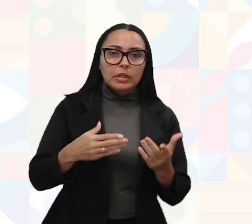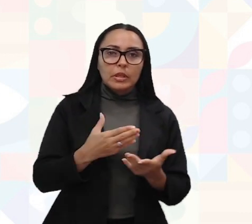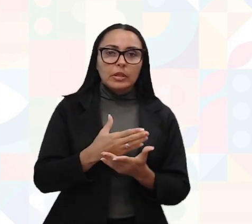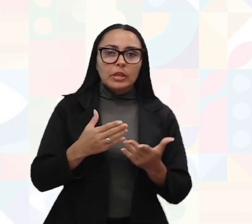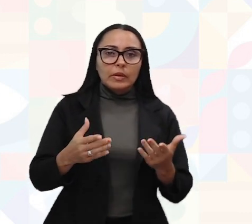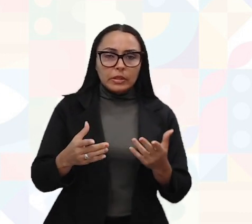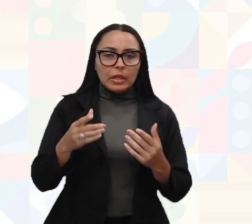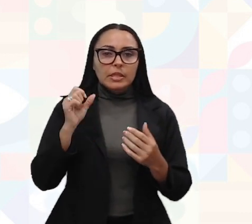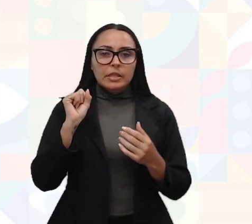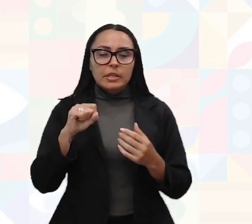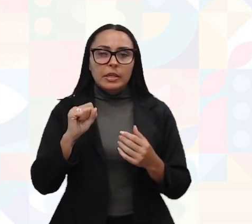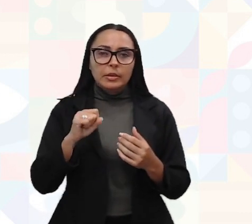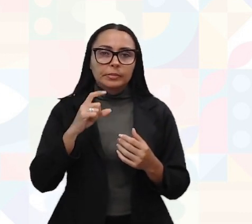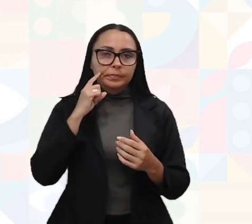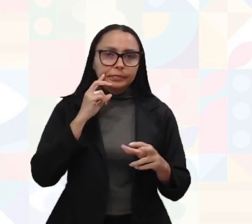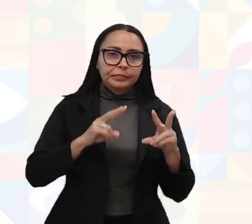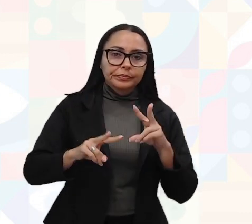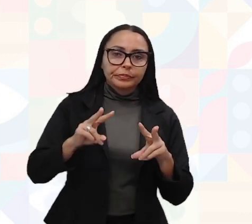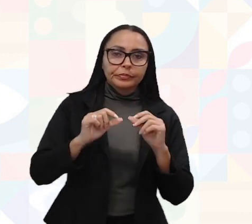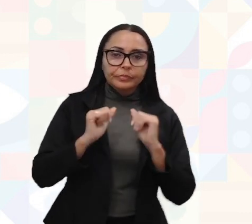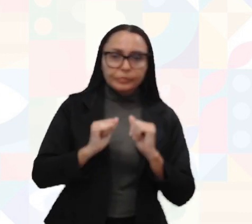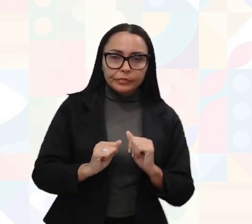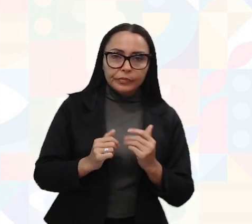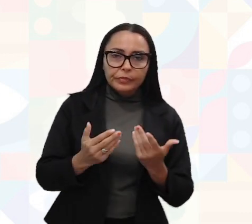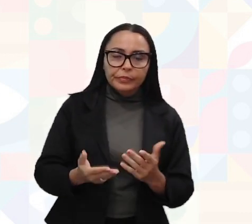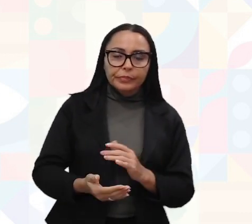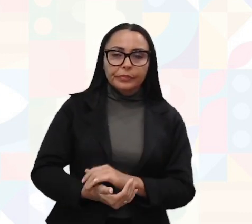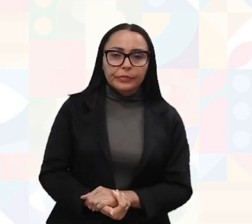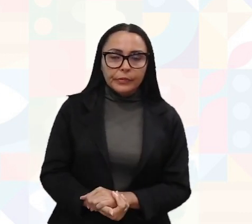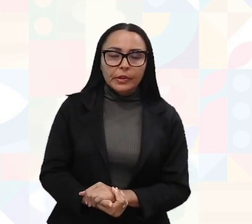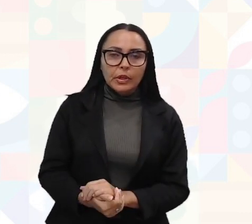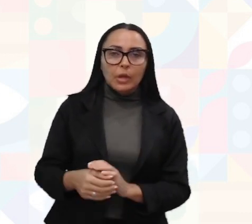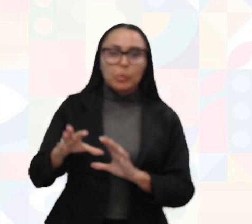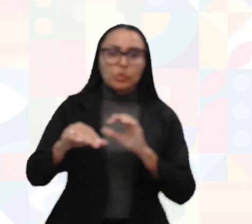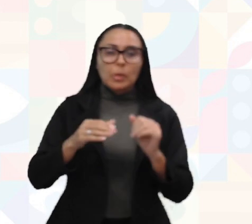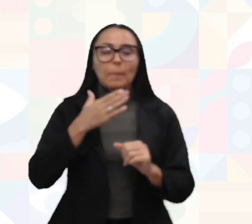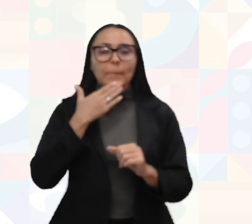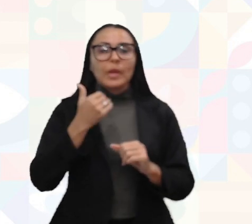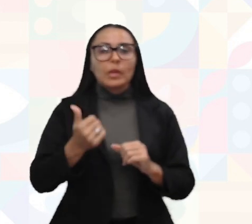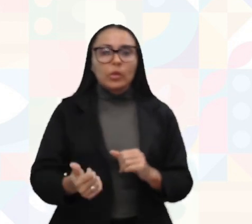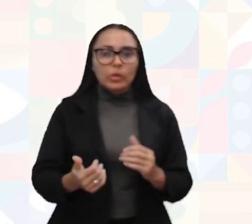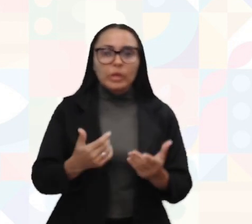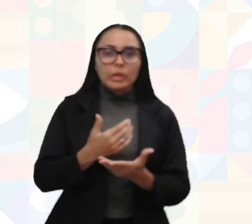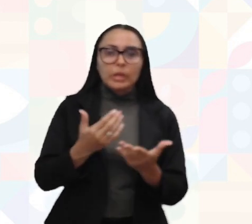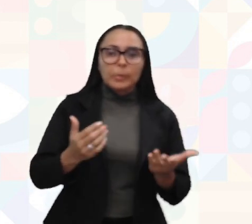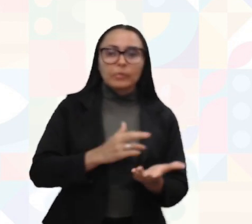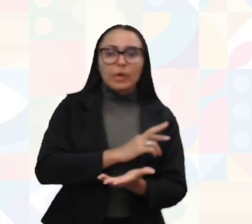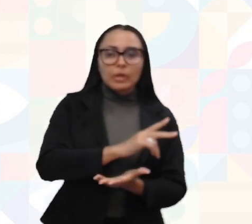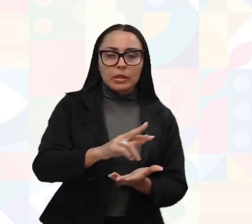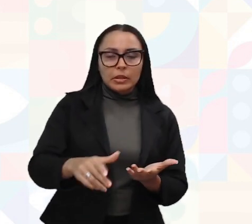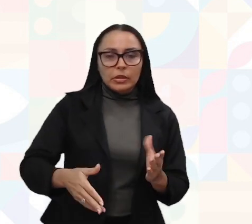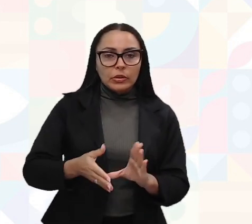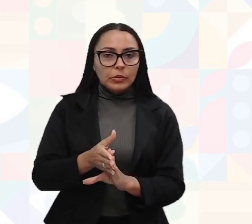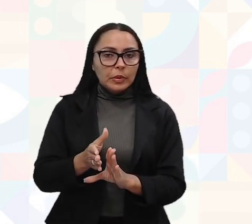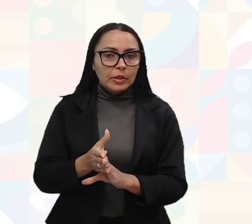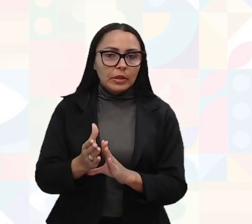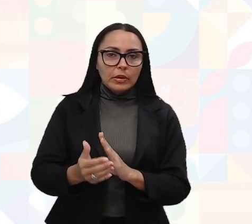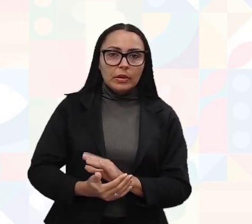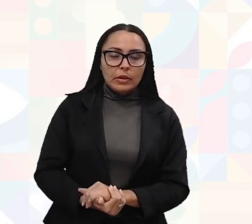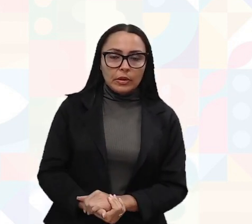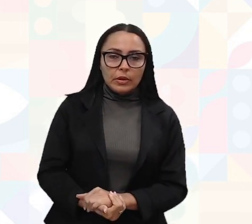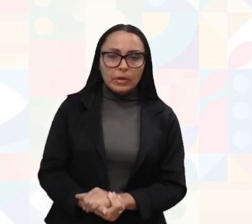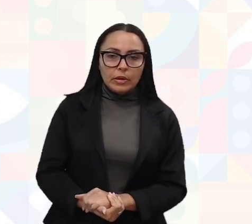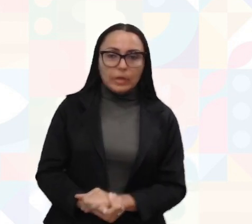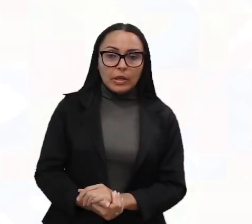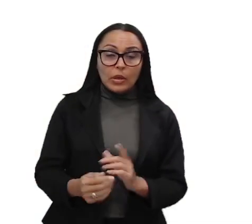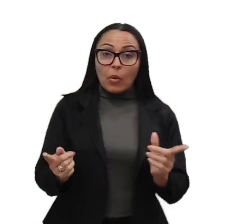estar sim, vendo o que é que pode ser feito, buscando melhorias e dando várias sugestões. Então, ao